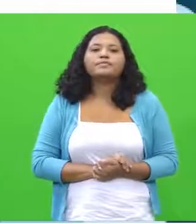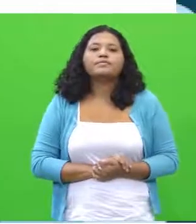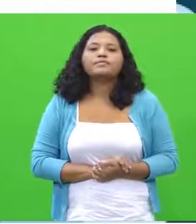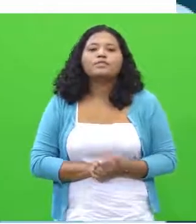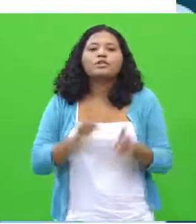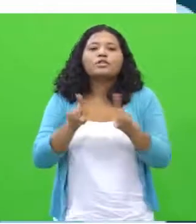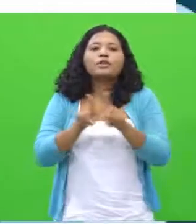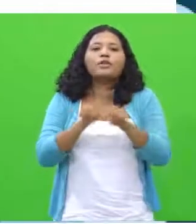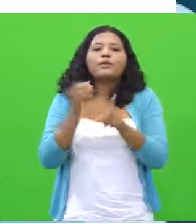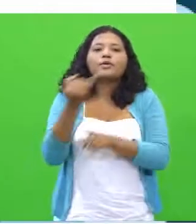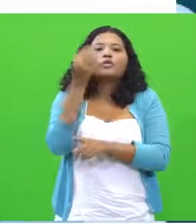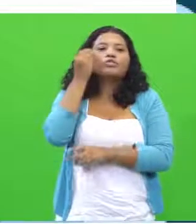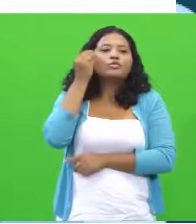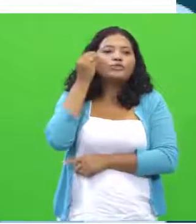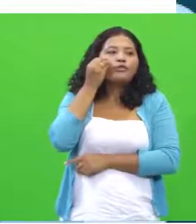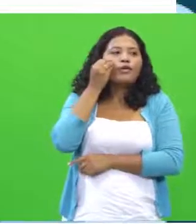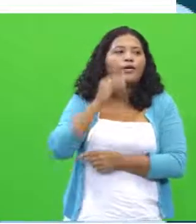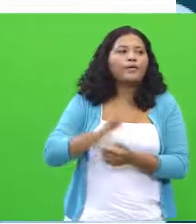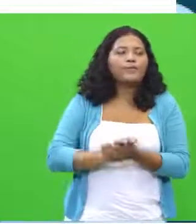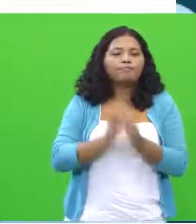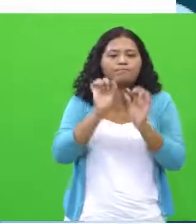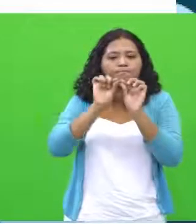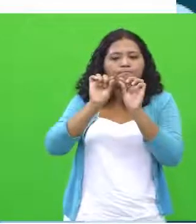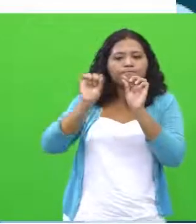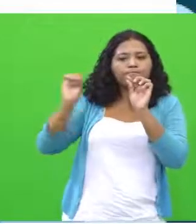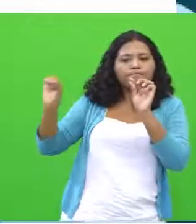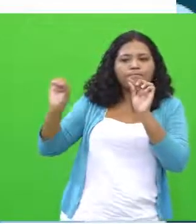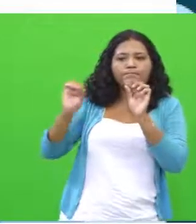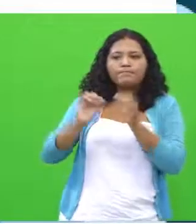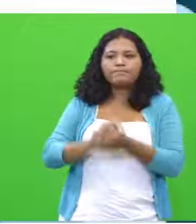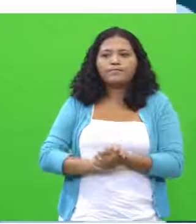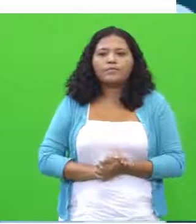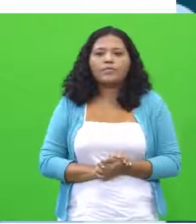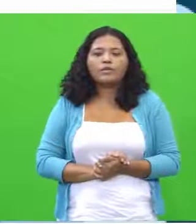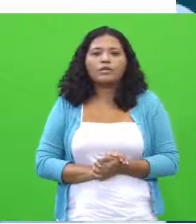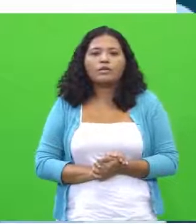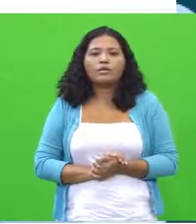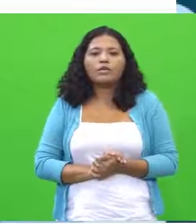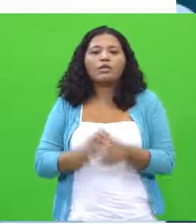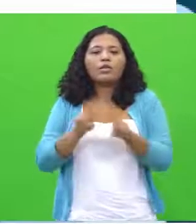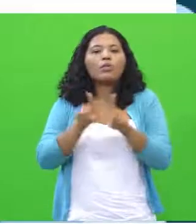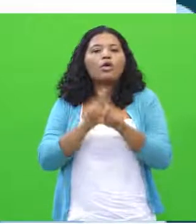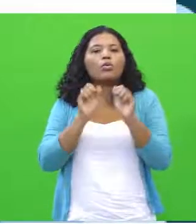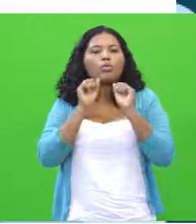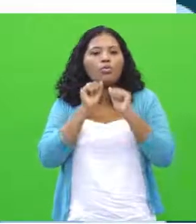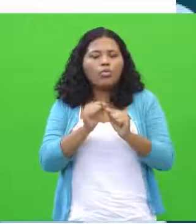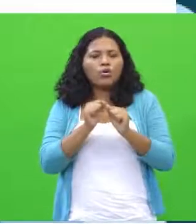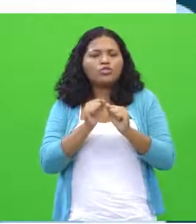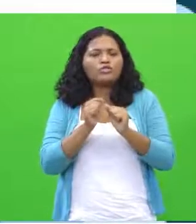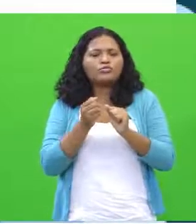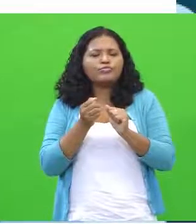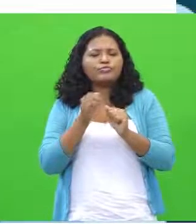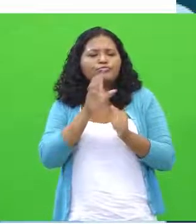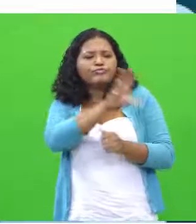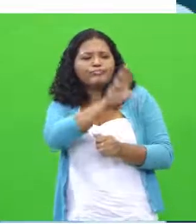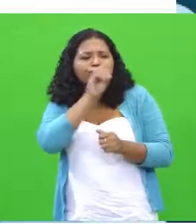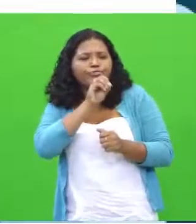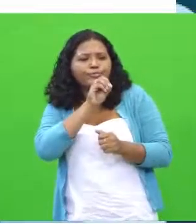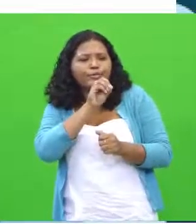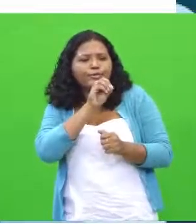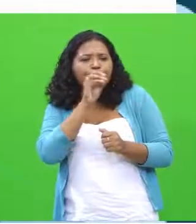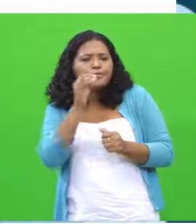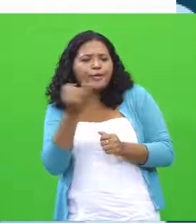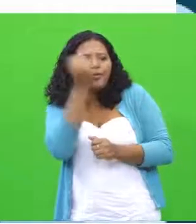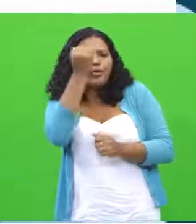pontuamos também, isso para nós sermos bem práticos, né? É claro que podemos pontuar mais aspectos, com certeza, se quisermos até